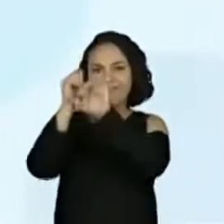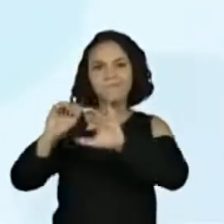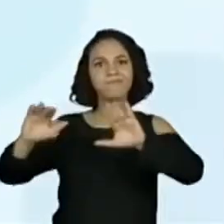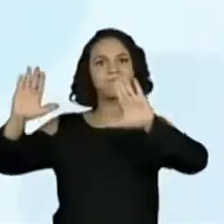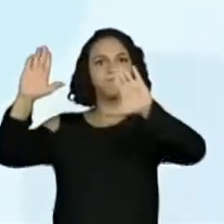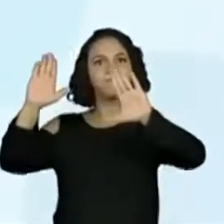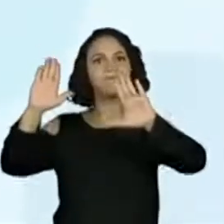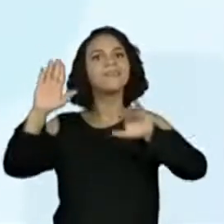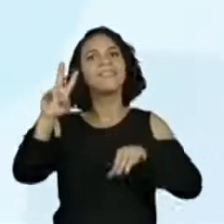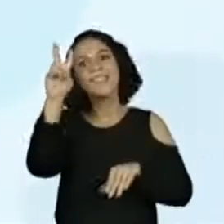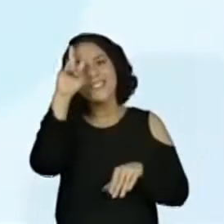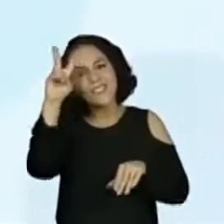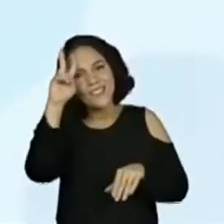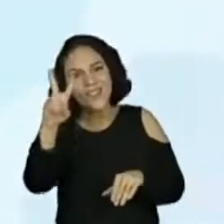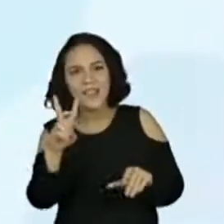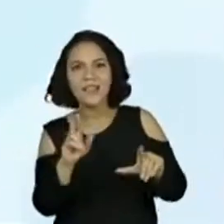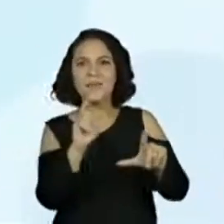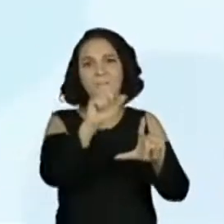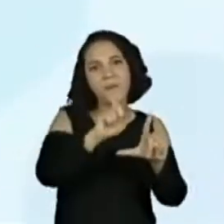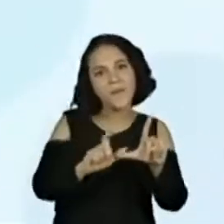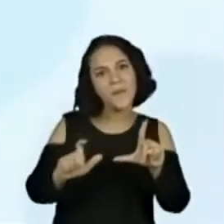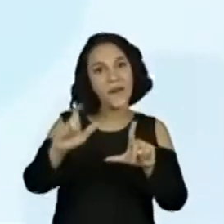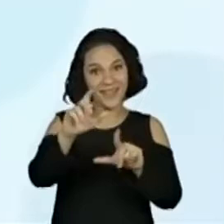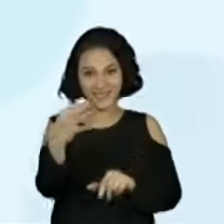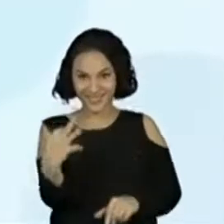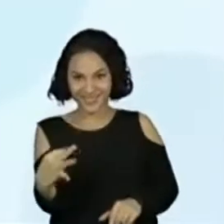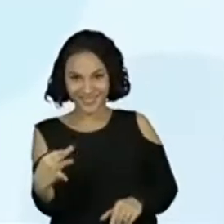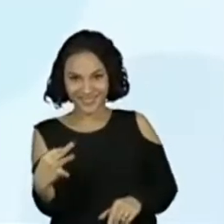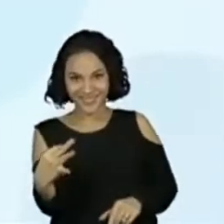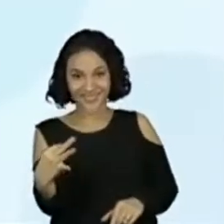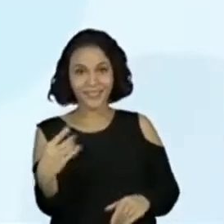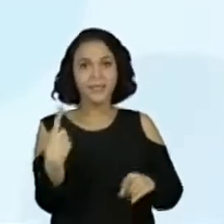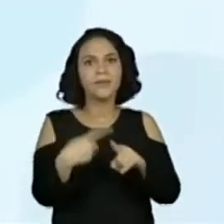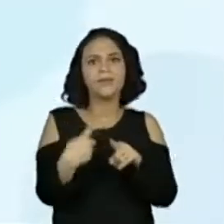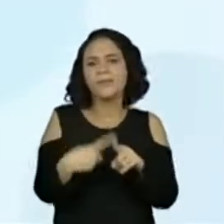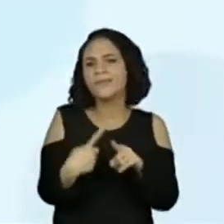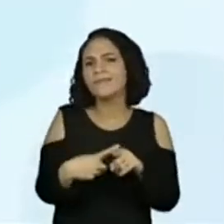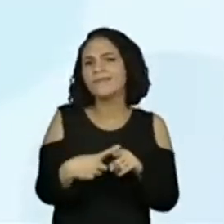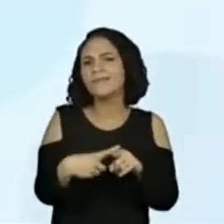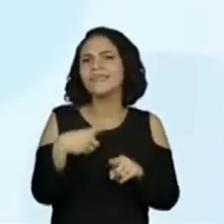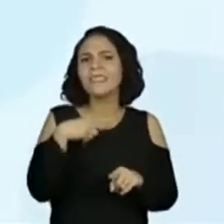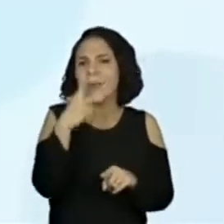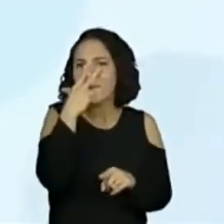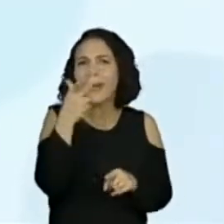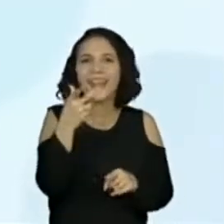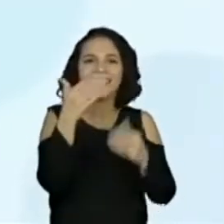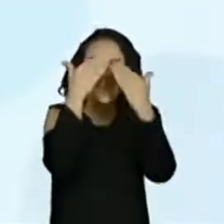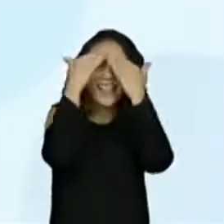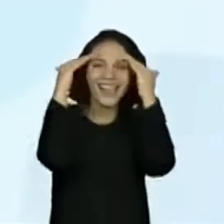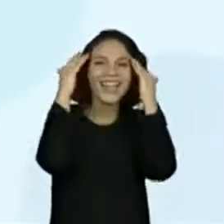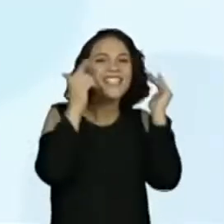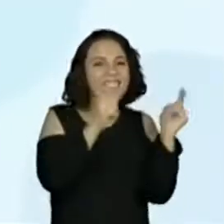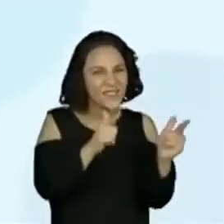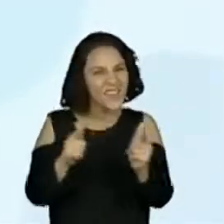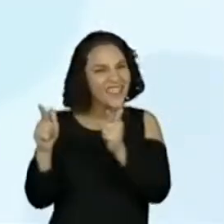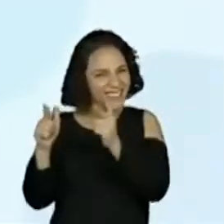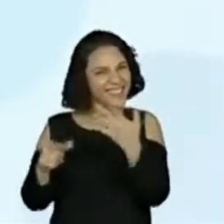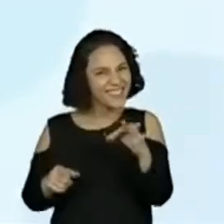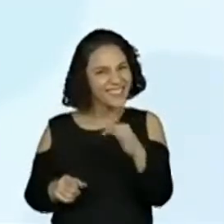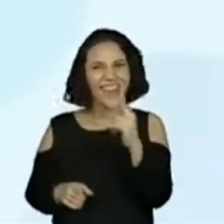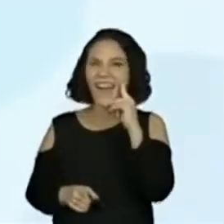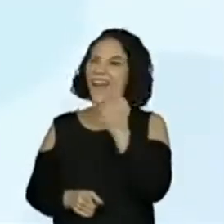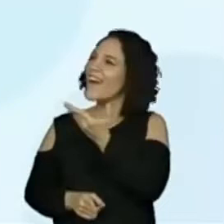muito, né? A gente vê isso muito. Muito, né? E aí até dá um tom meio divertido, né? Sim.